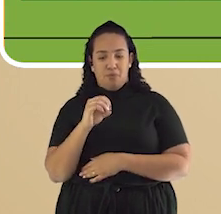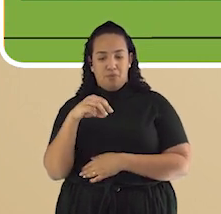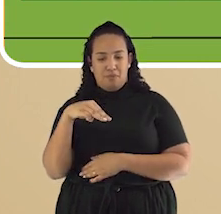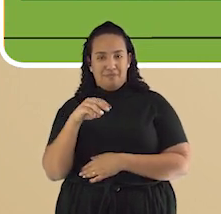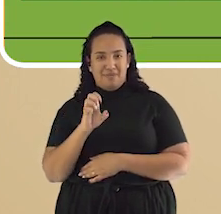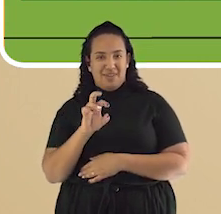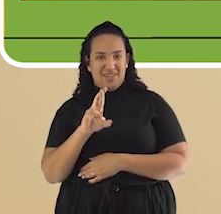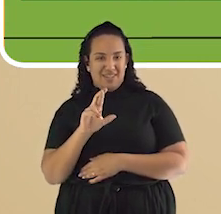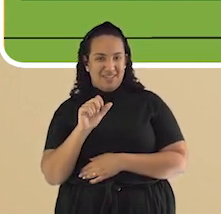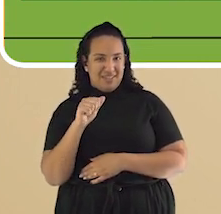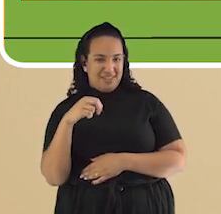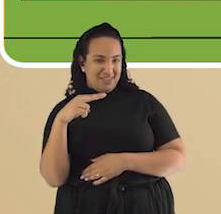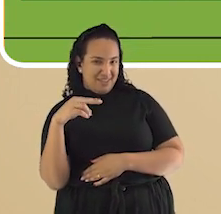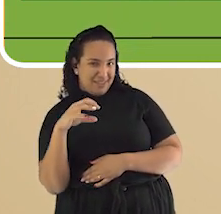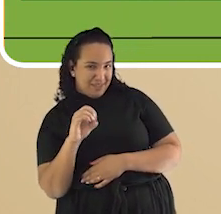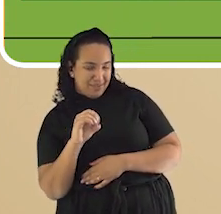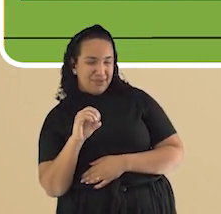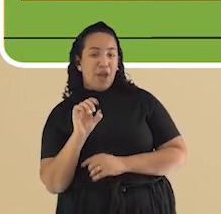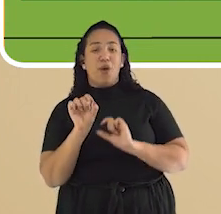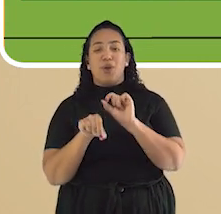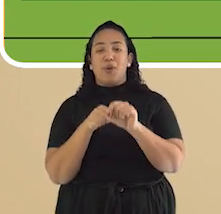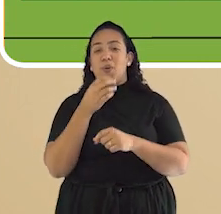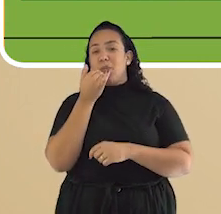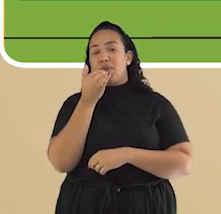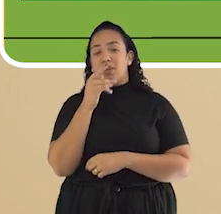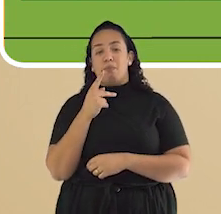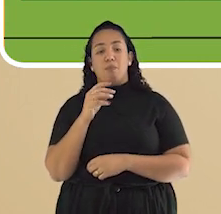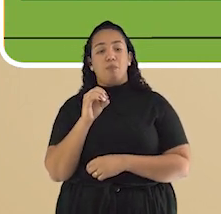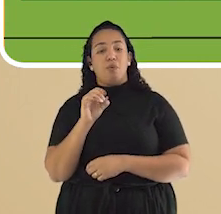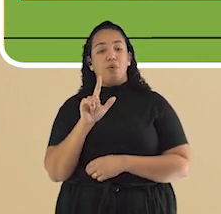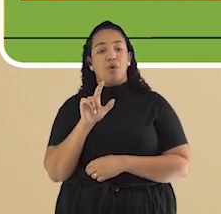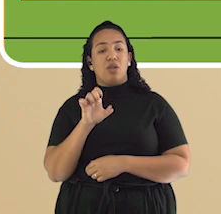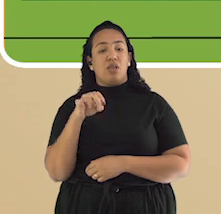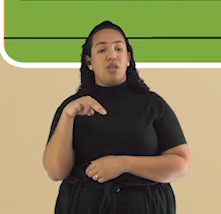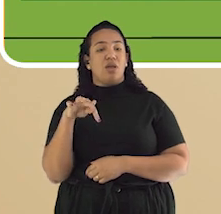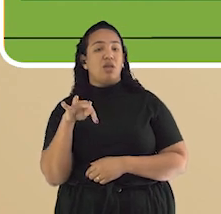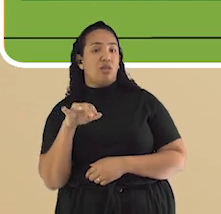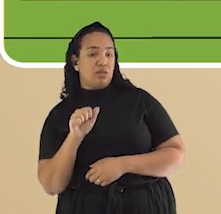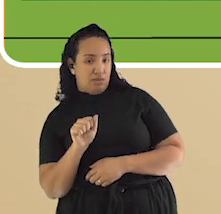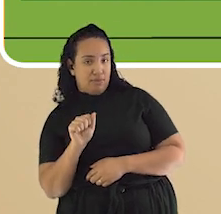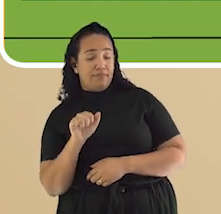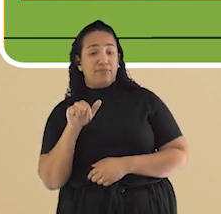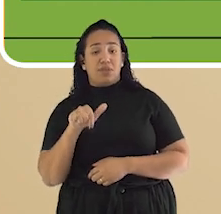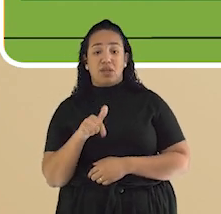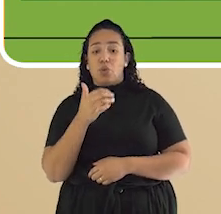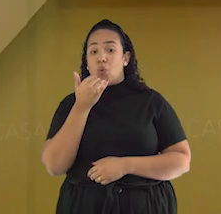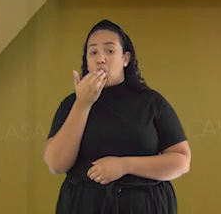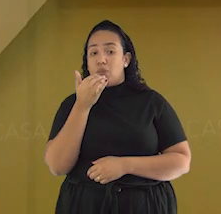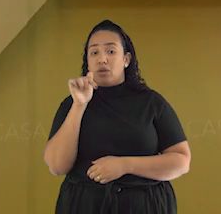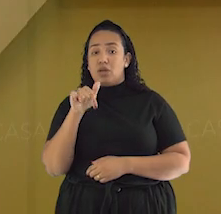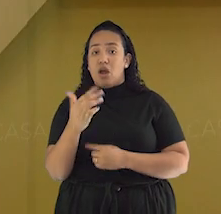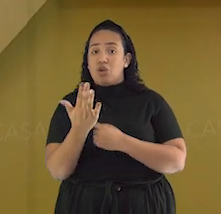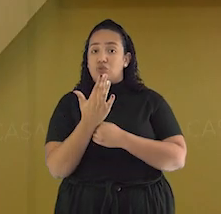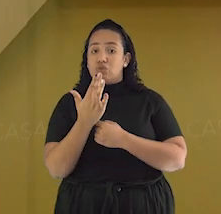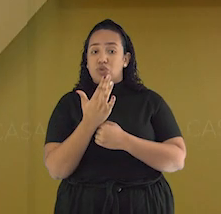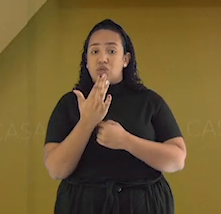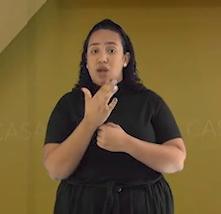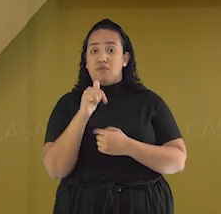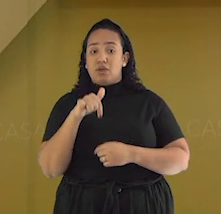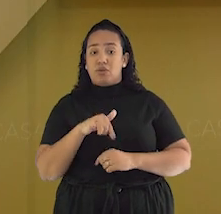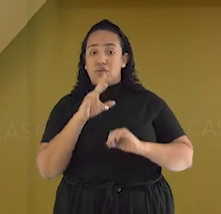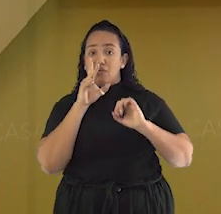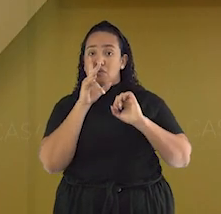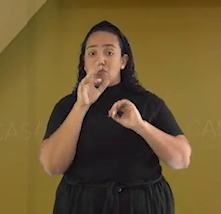Altamente rico em sais minerais e fibras, razão pela qual ele sacia a fome por muito tempo. E vamos falar de